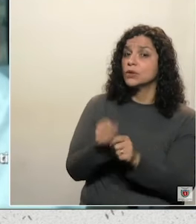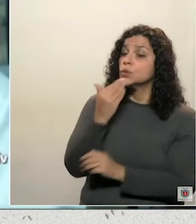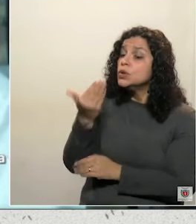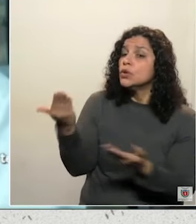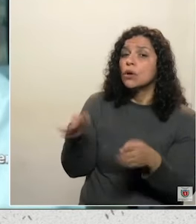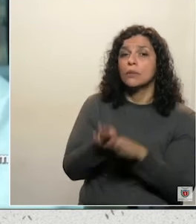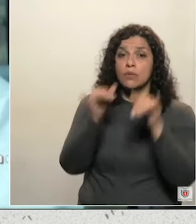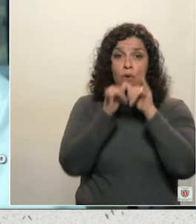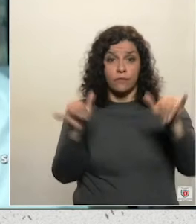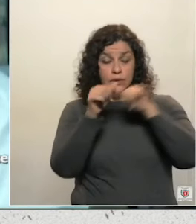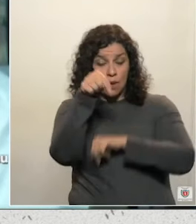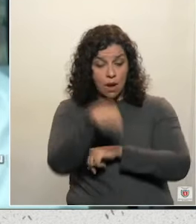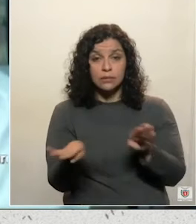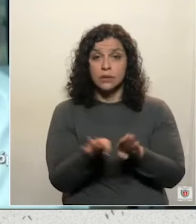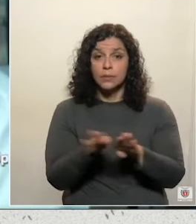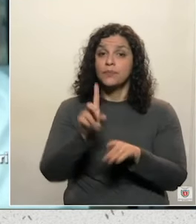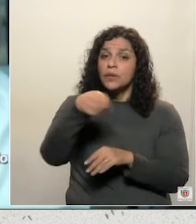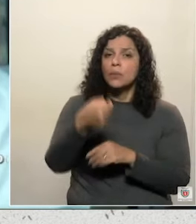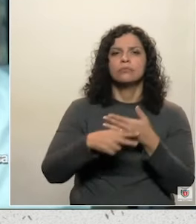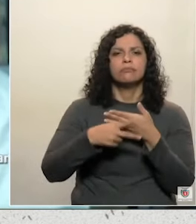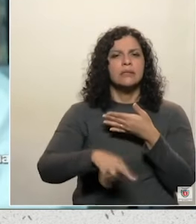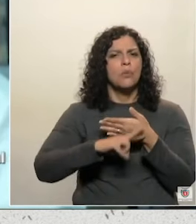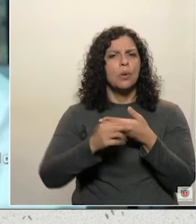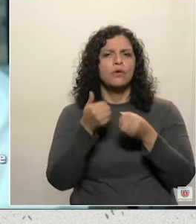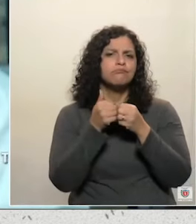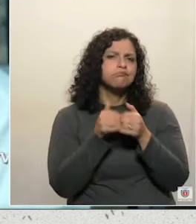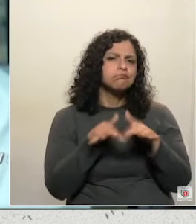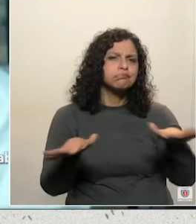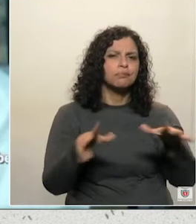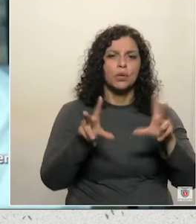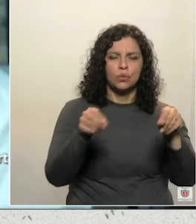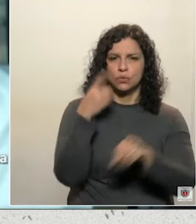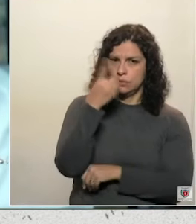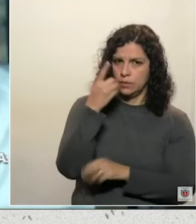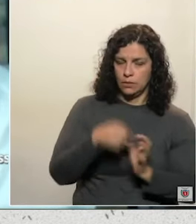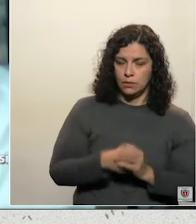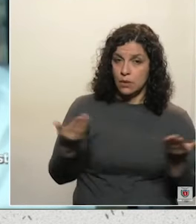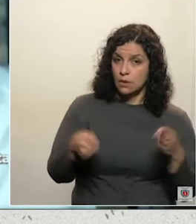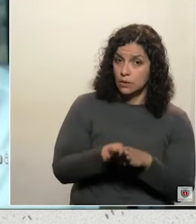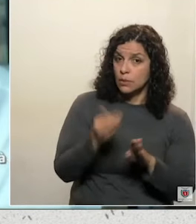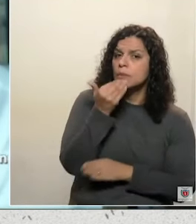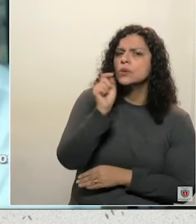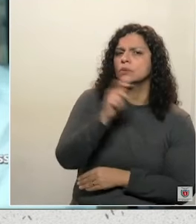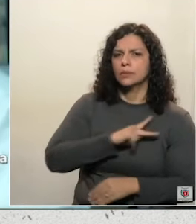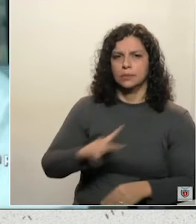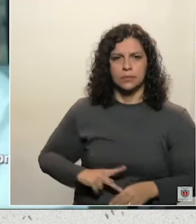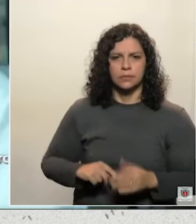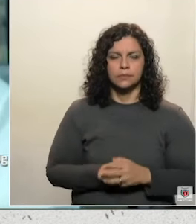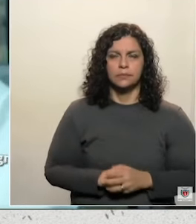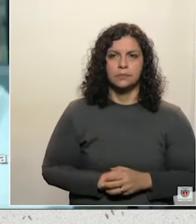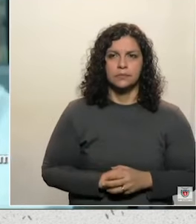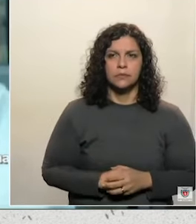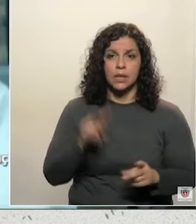estamos repercutindo aqui. Na sequência, encaminharei também a todos os deputados. E pedimos assim, seu presidente, e aqui